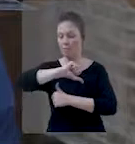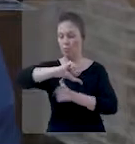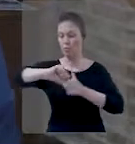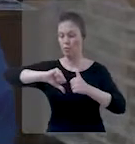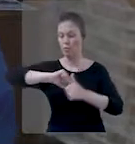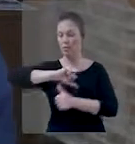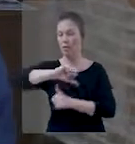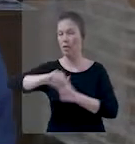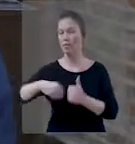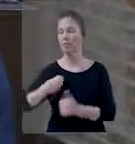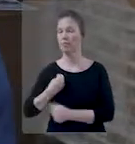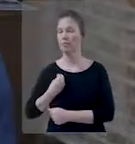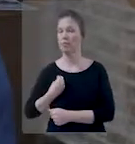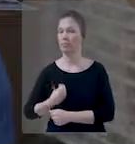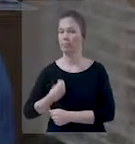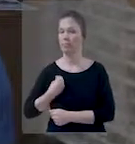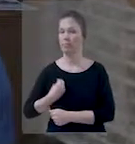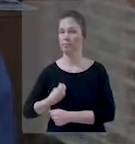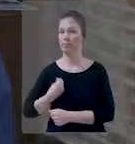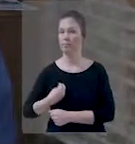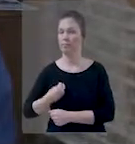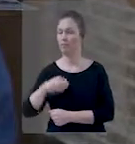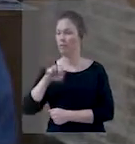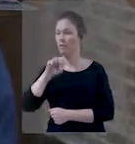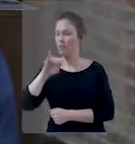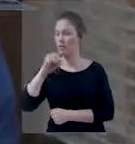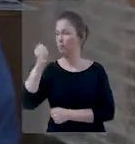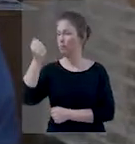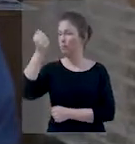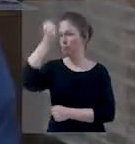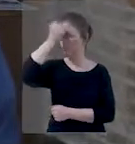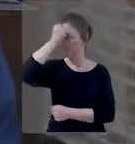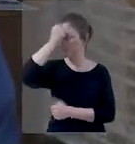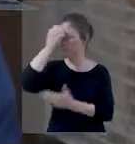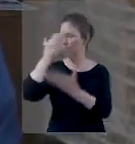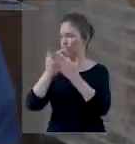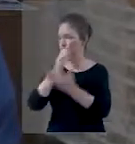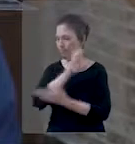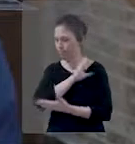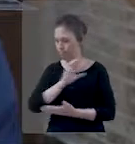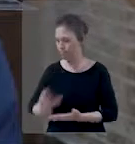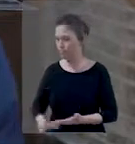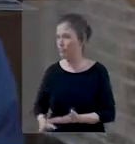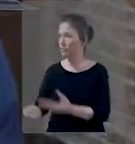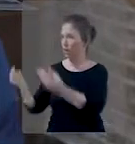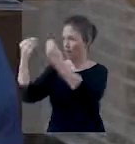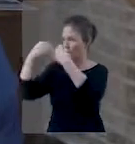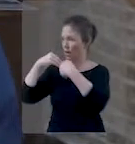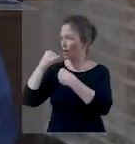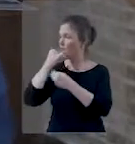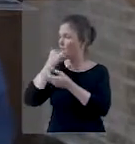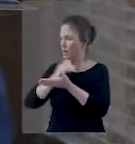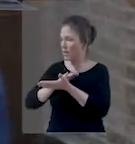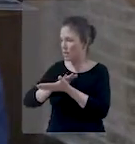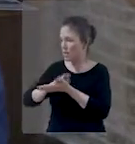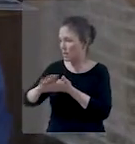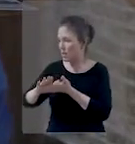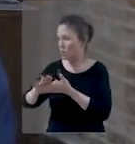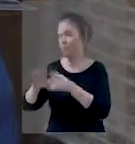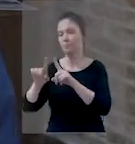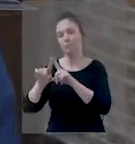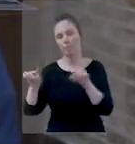está a questão de mudança de vida. Então, aquele que se arrepende e crê em Cristo, ele recebe o perdão, mas ele